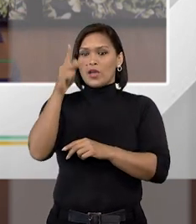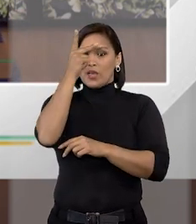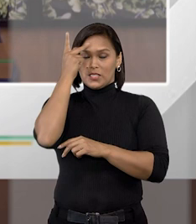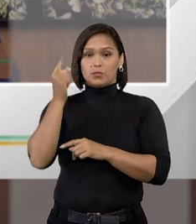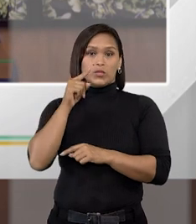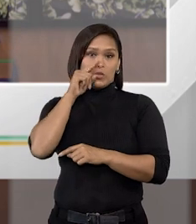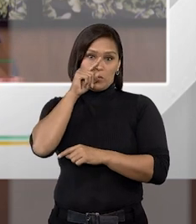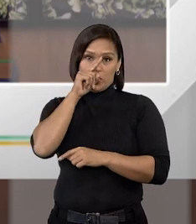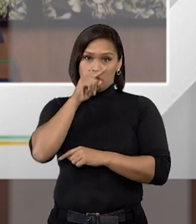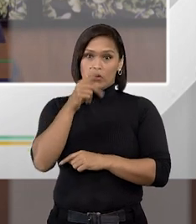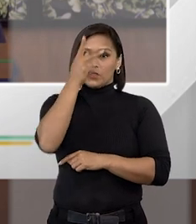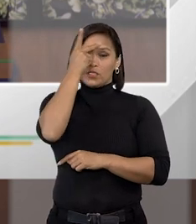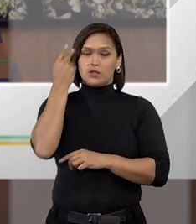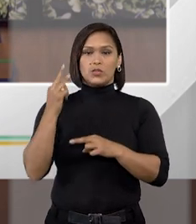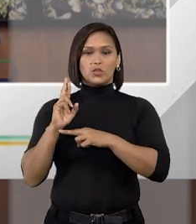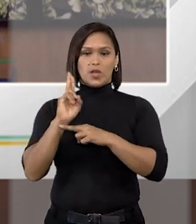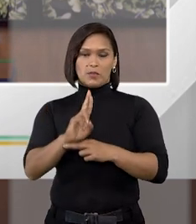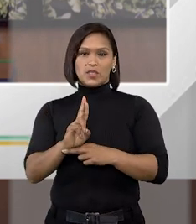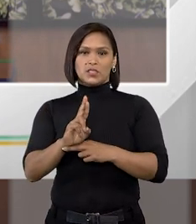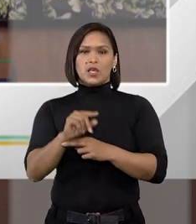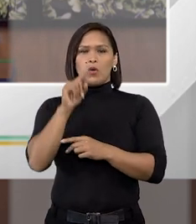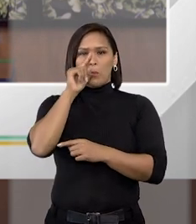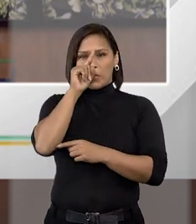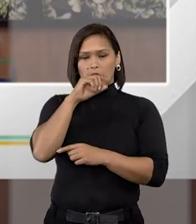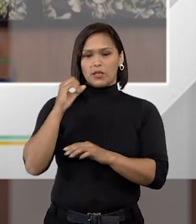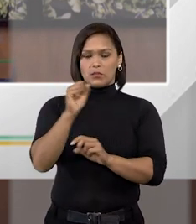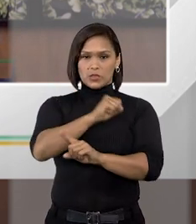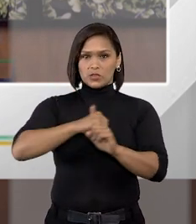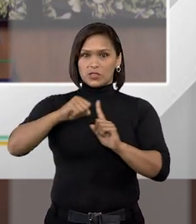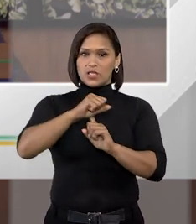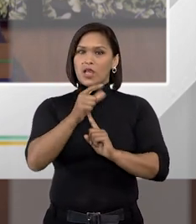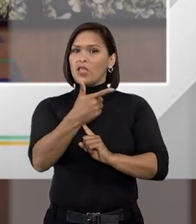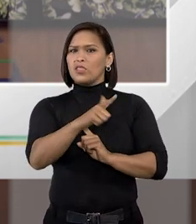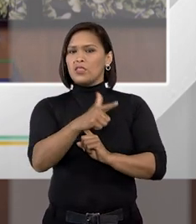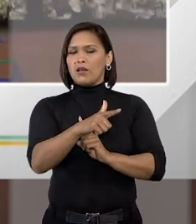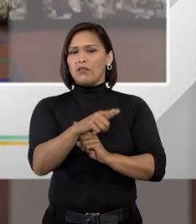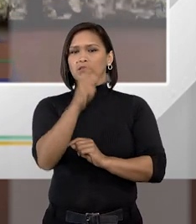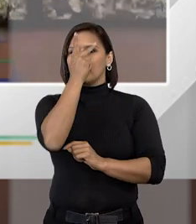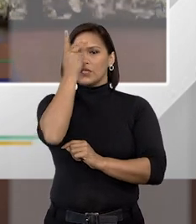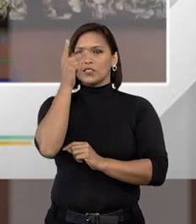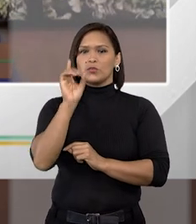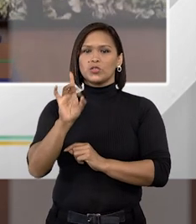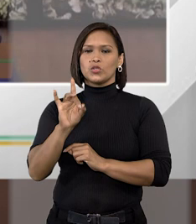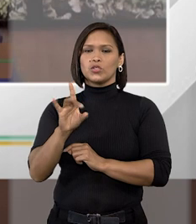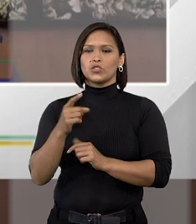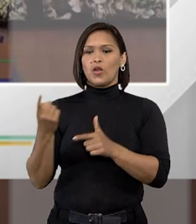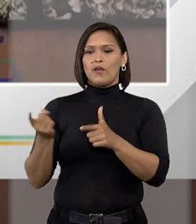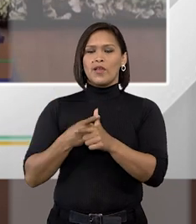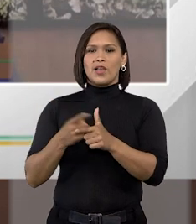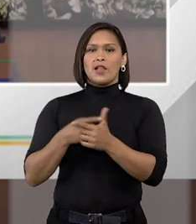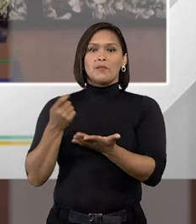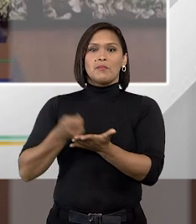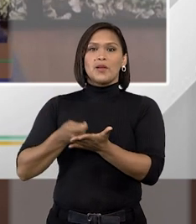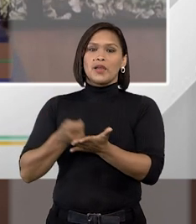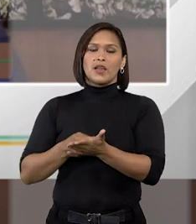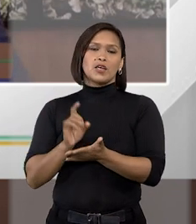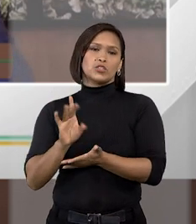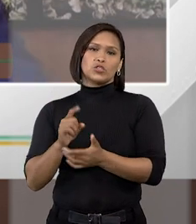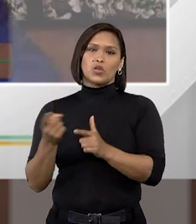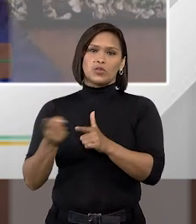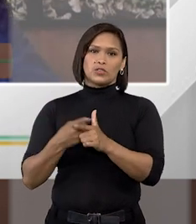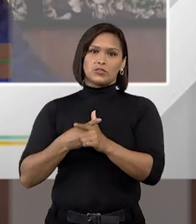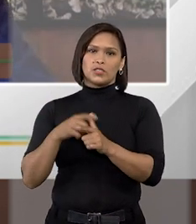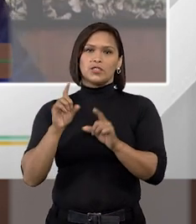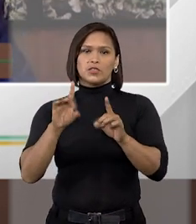pessoa é perigosa essa pessoa representa um risco para a sociedade de forma alguma essa pessoa ela está inadimplente se ela está